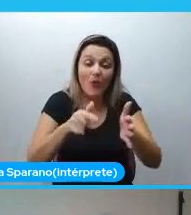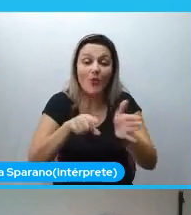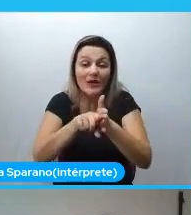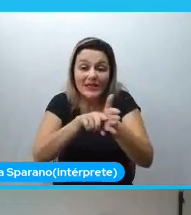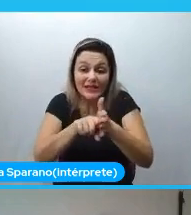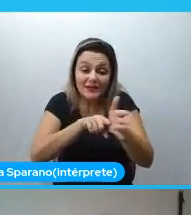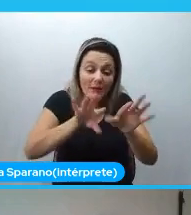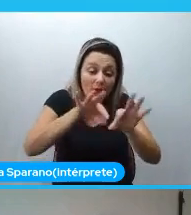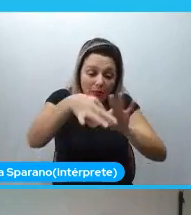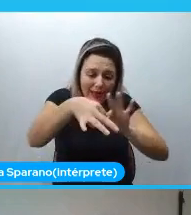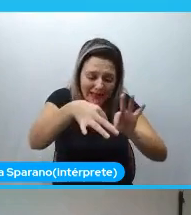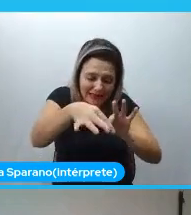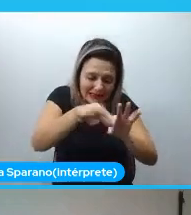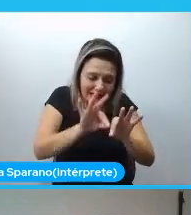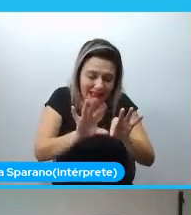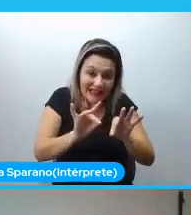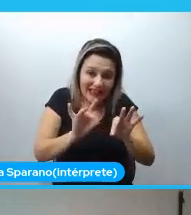tanto cuidado.